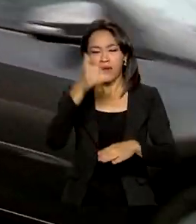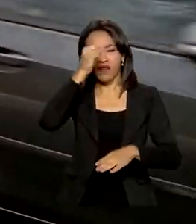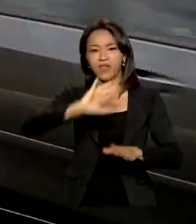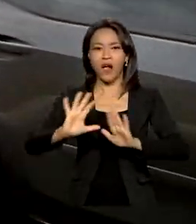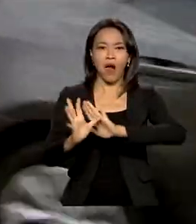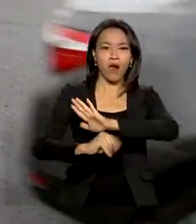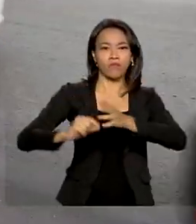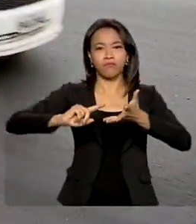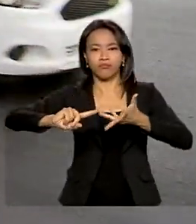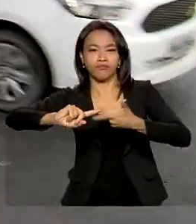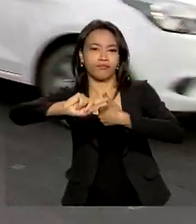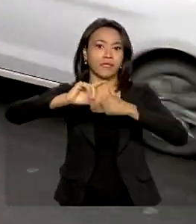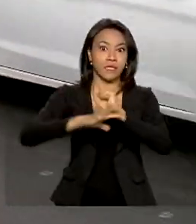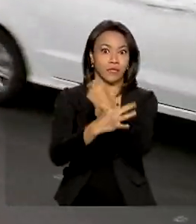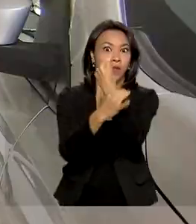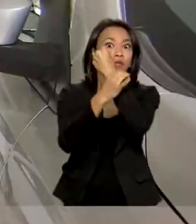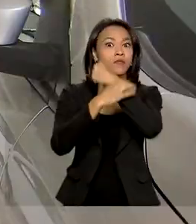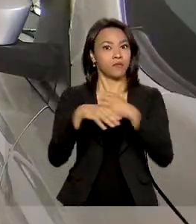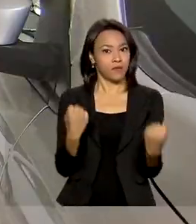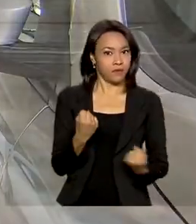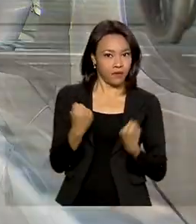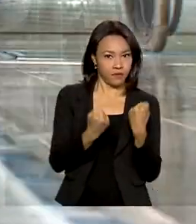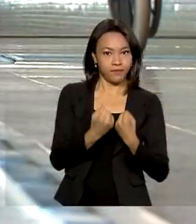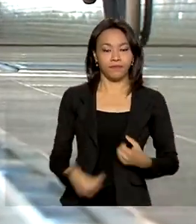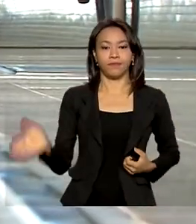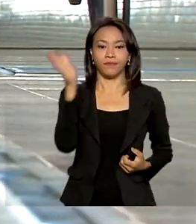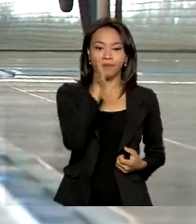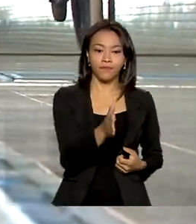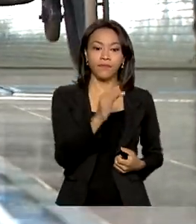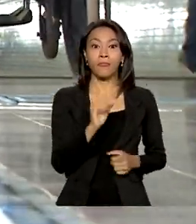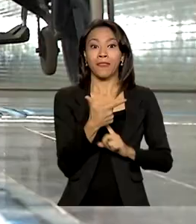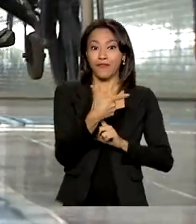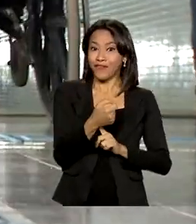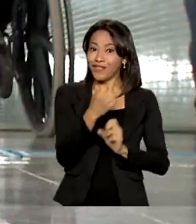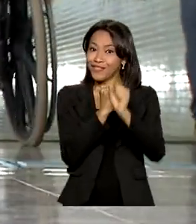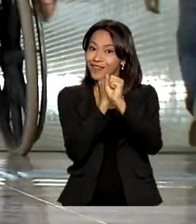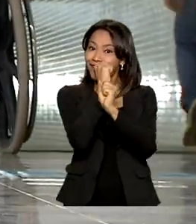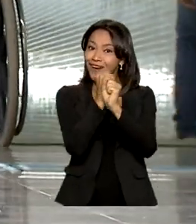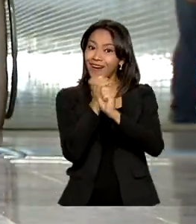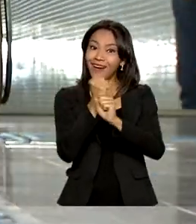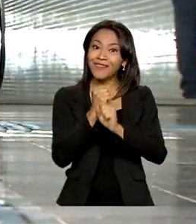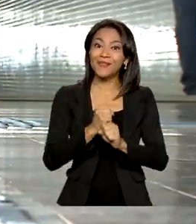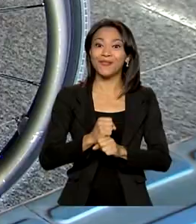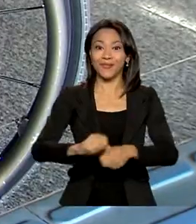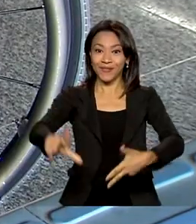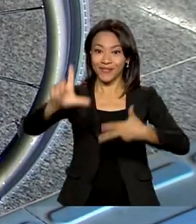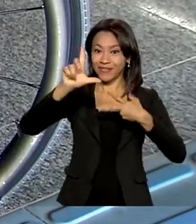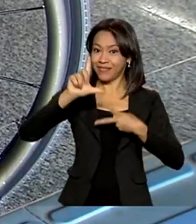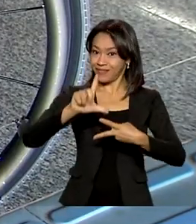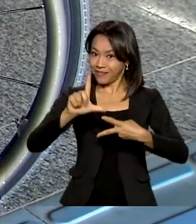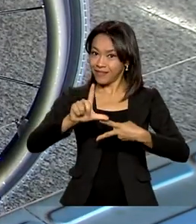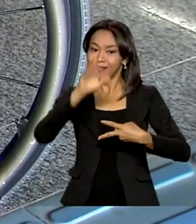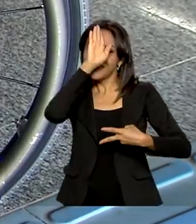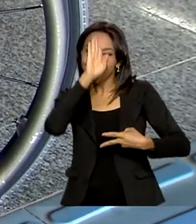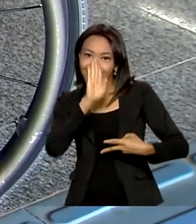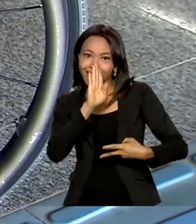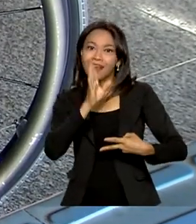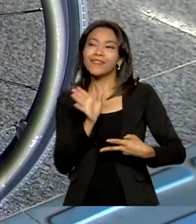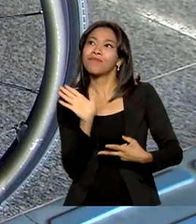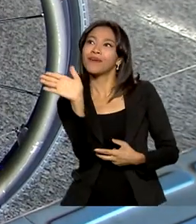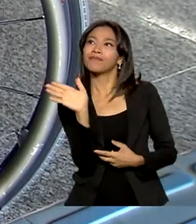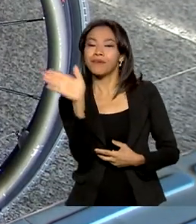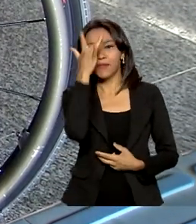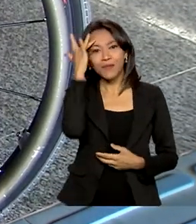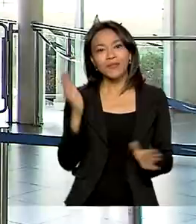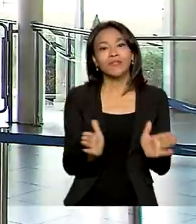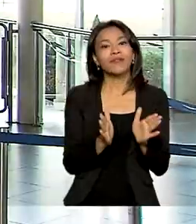e garante mais segurança. 20 anos do passe livre. Programa garante passagens gratuitas para pessoas